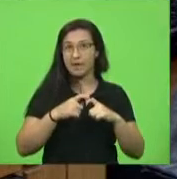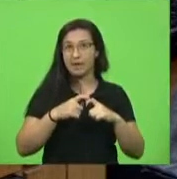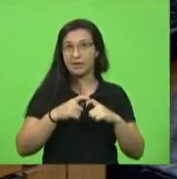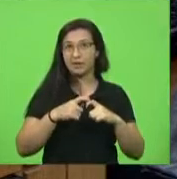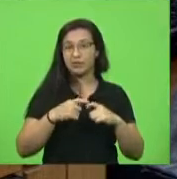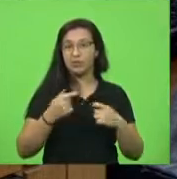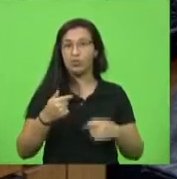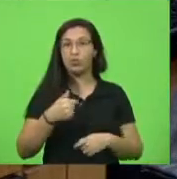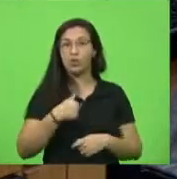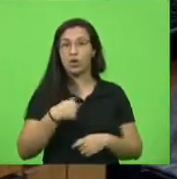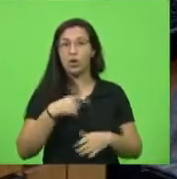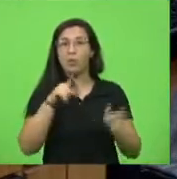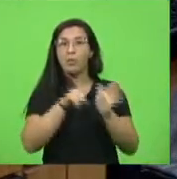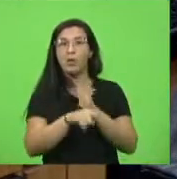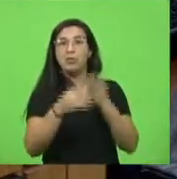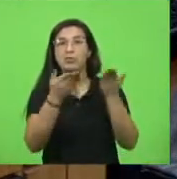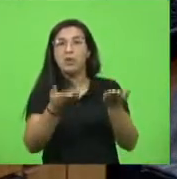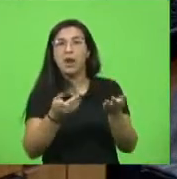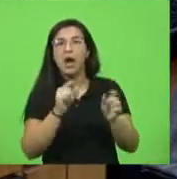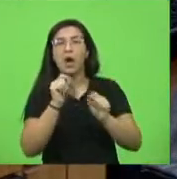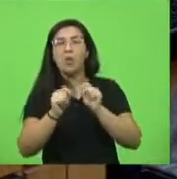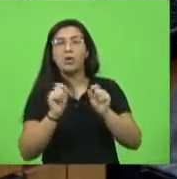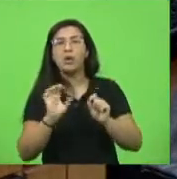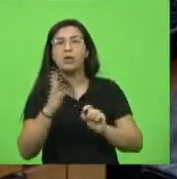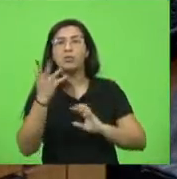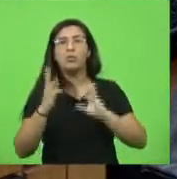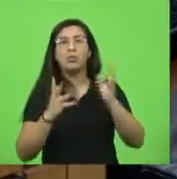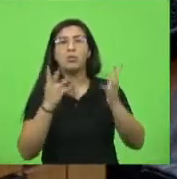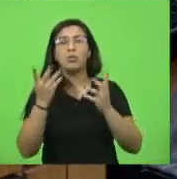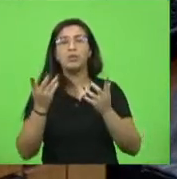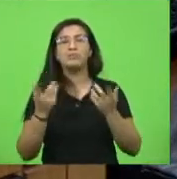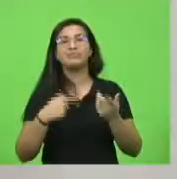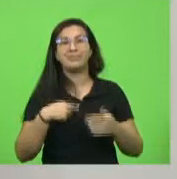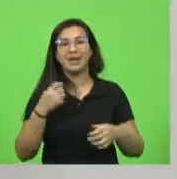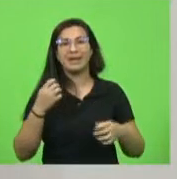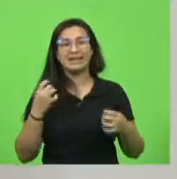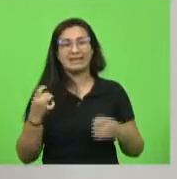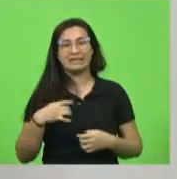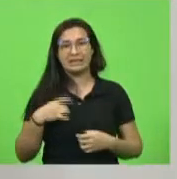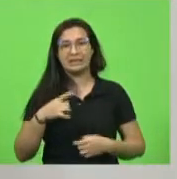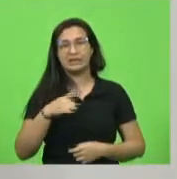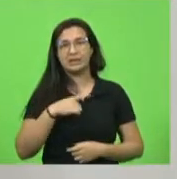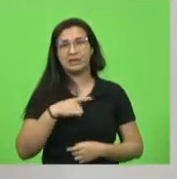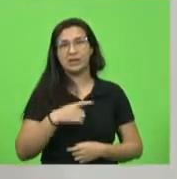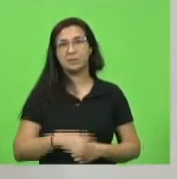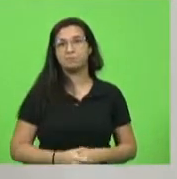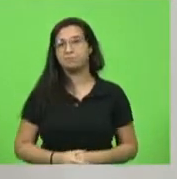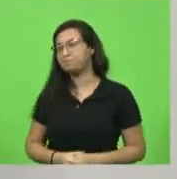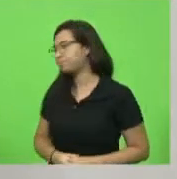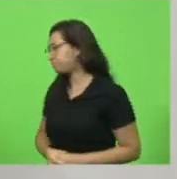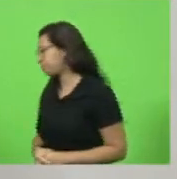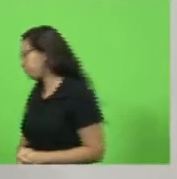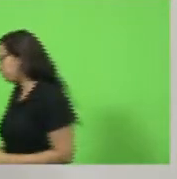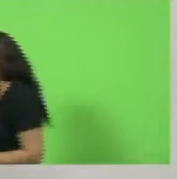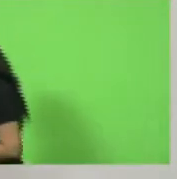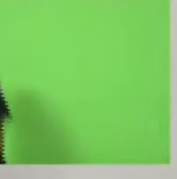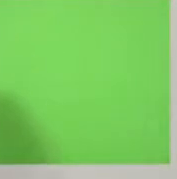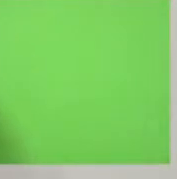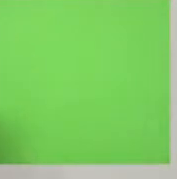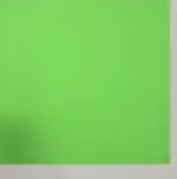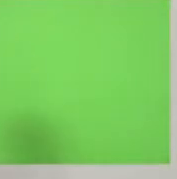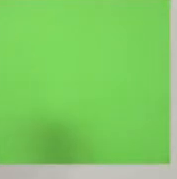elevador para saber das coisas. Está apavorante as coisas. Deputada Paulina, concede a parte? Pois não. Deputada, parabéns pelo